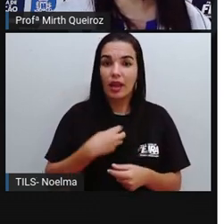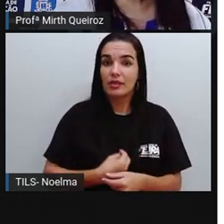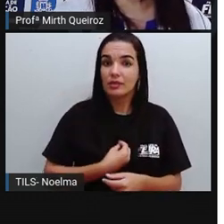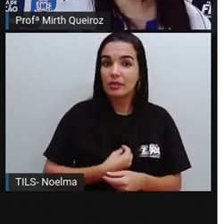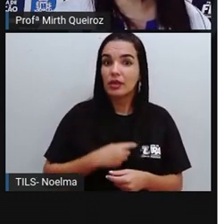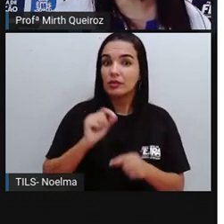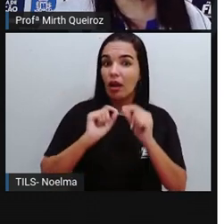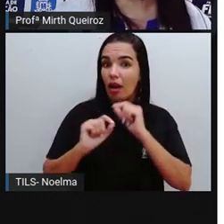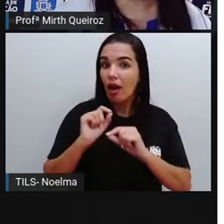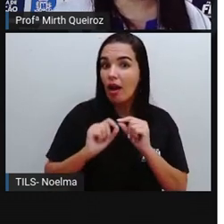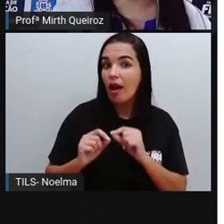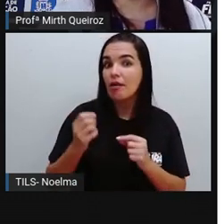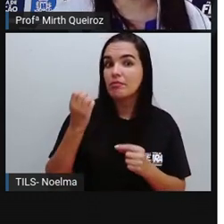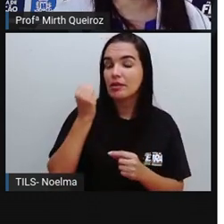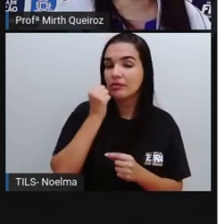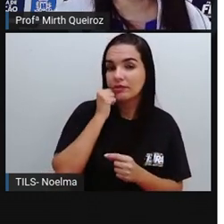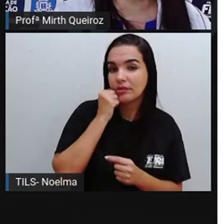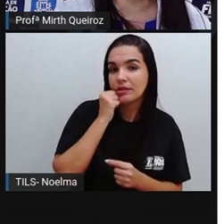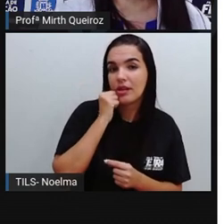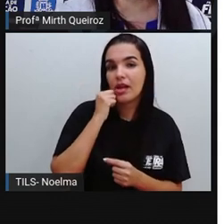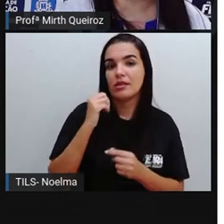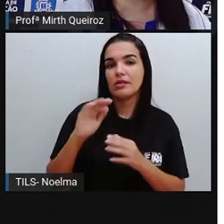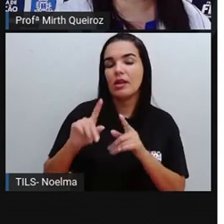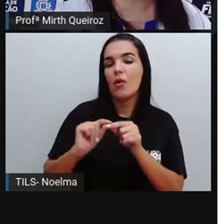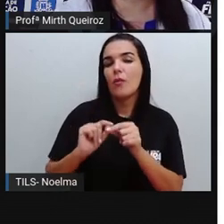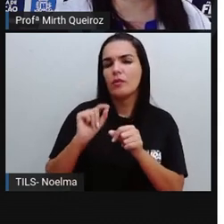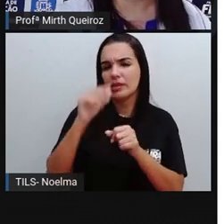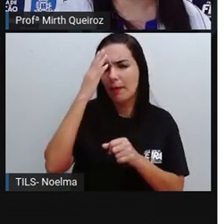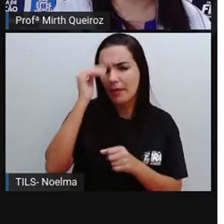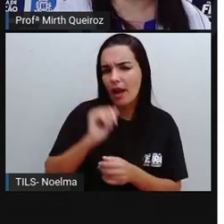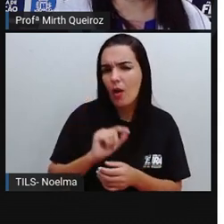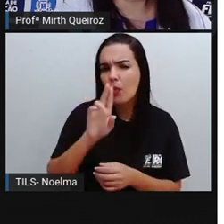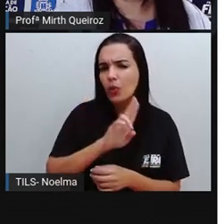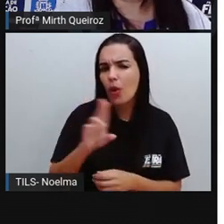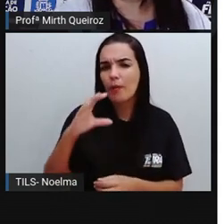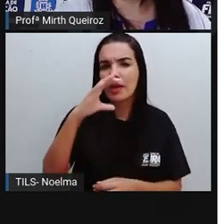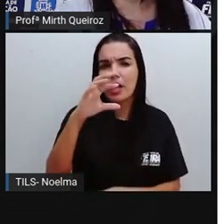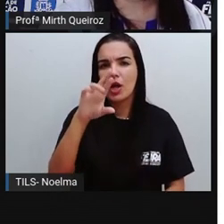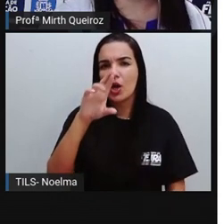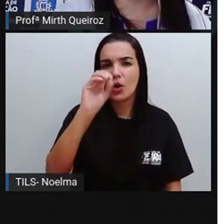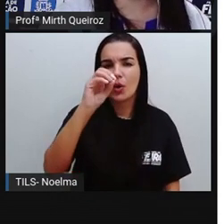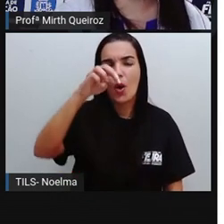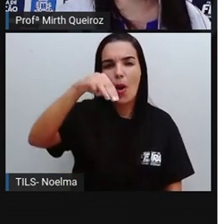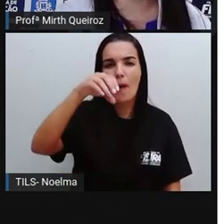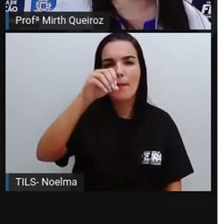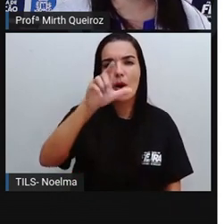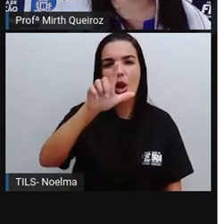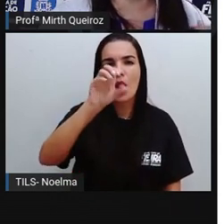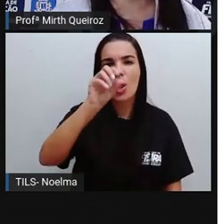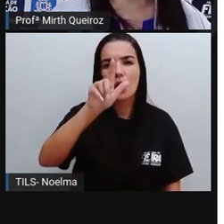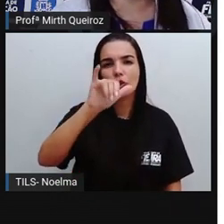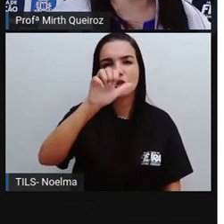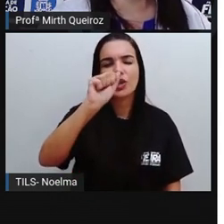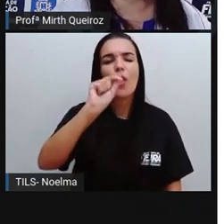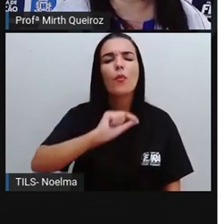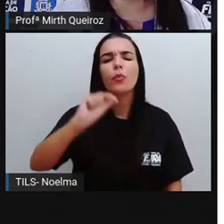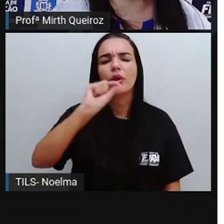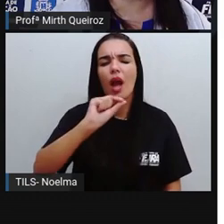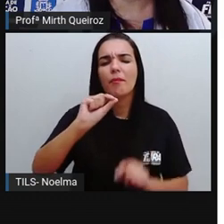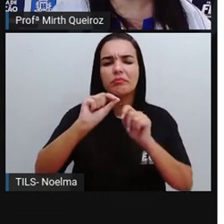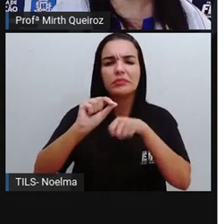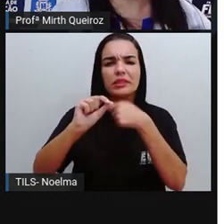trás disso, sabia? É a cromologia, que é o estudo das cores. E, de acordo com essa